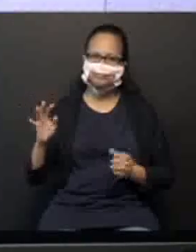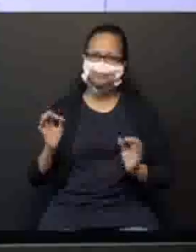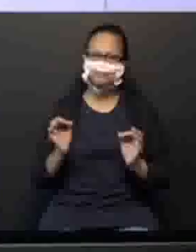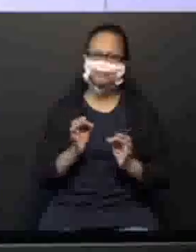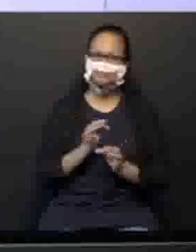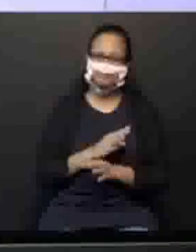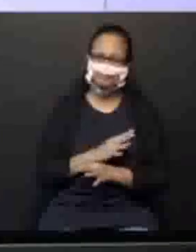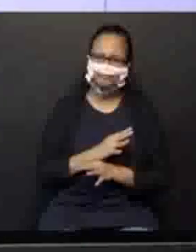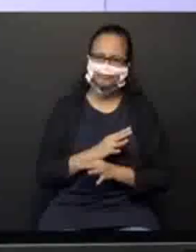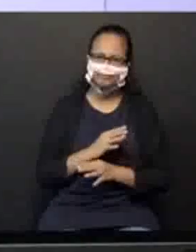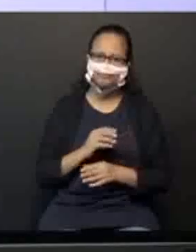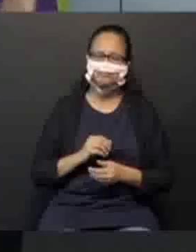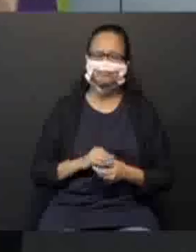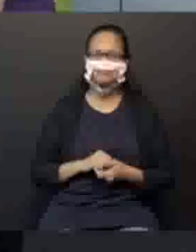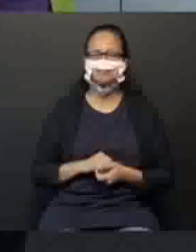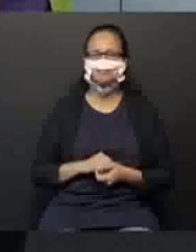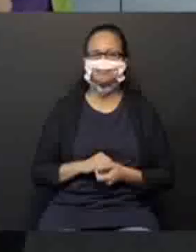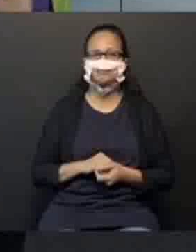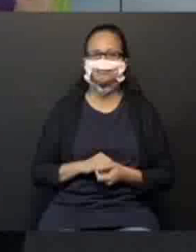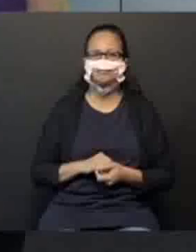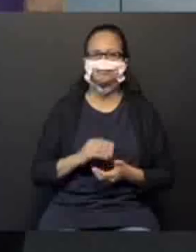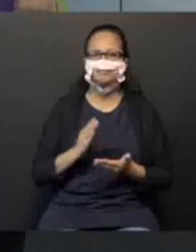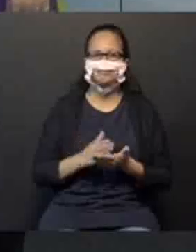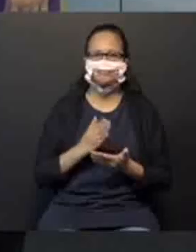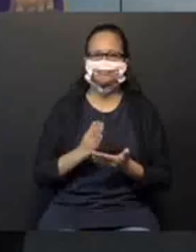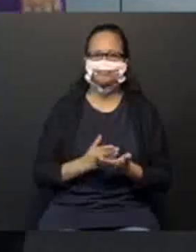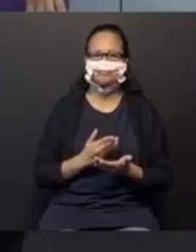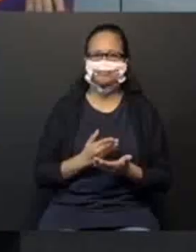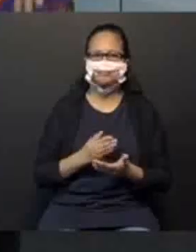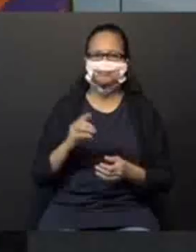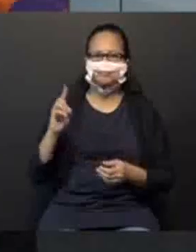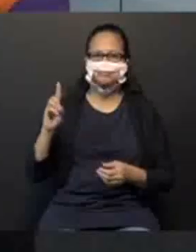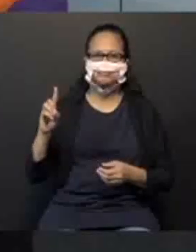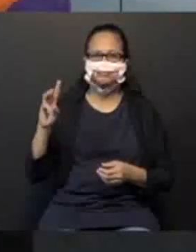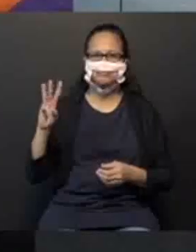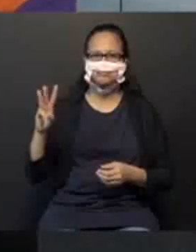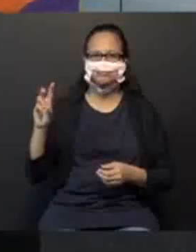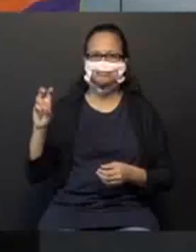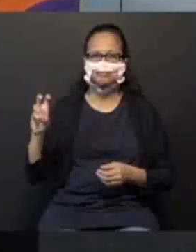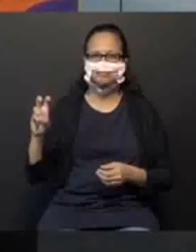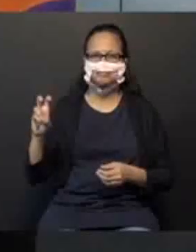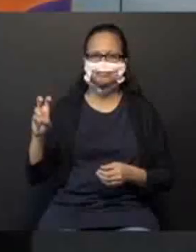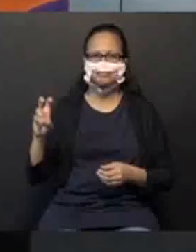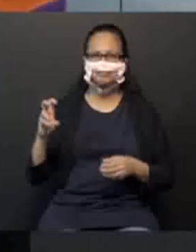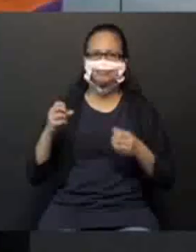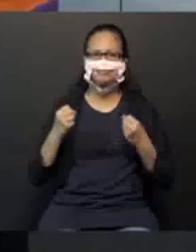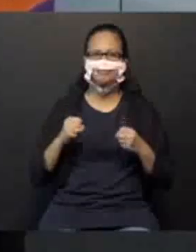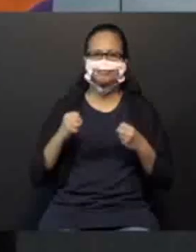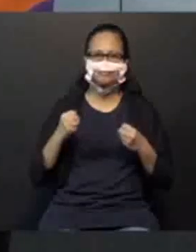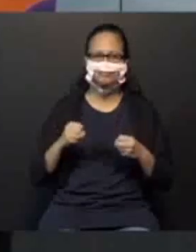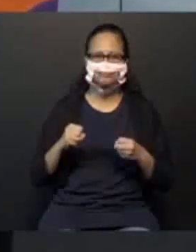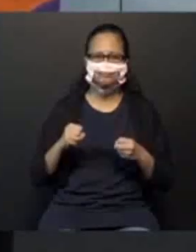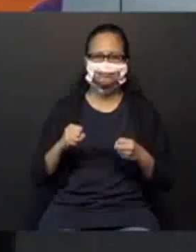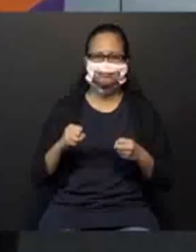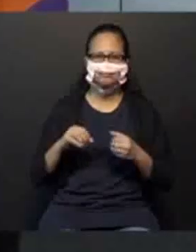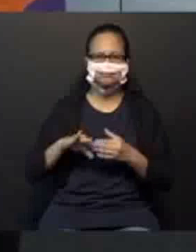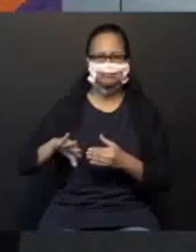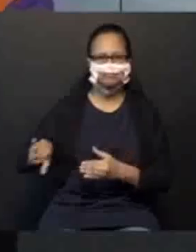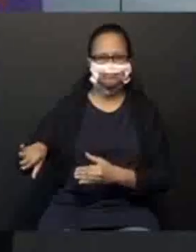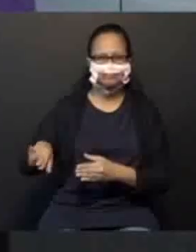Terminamos ela. Vamos para a página 135. Essa eu preciso que... Largue o lápis agora.